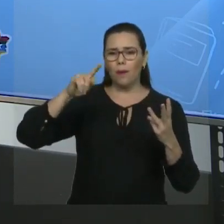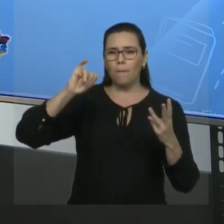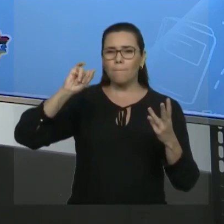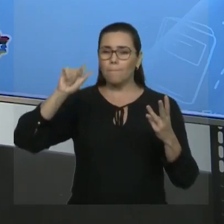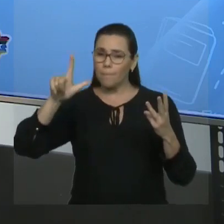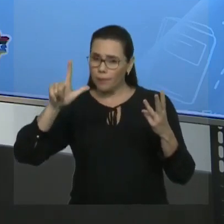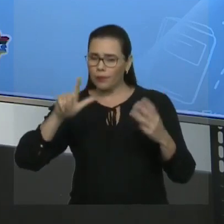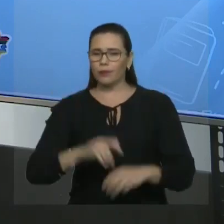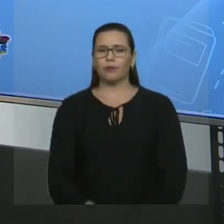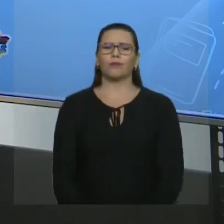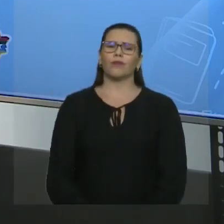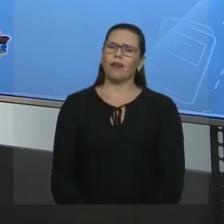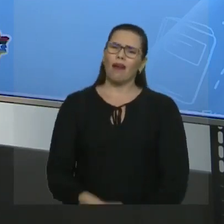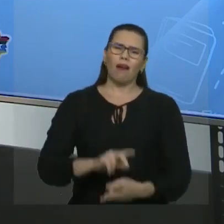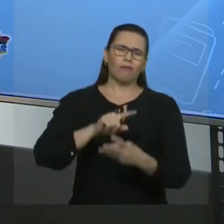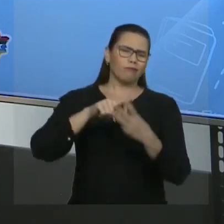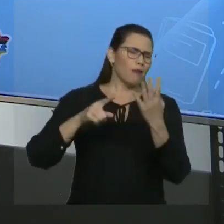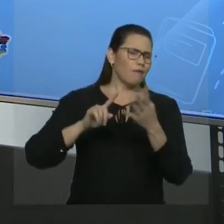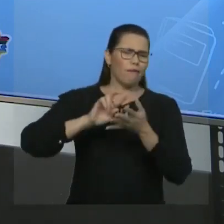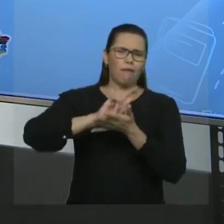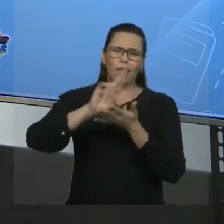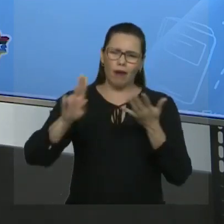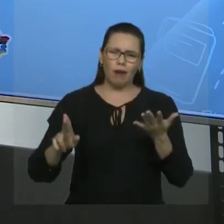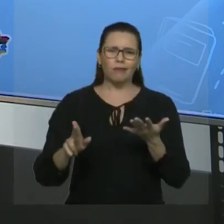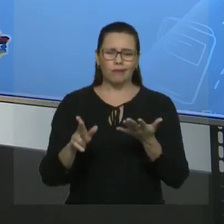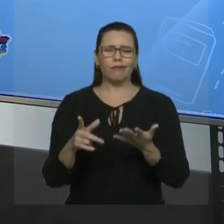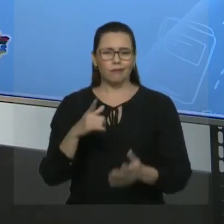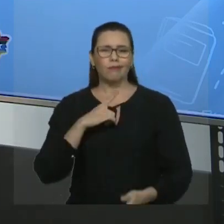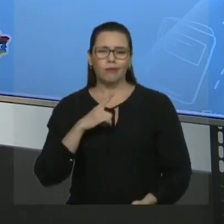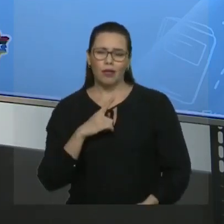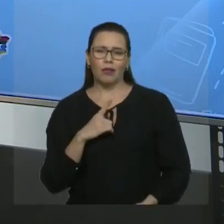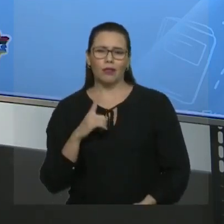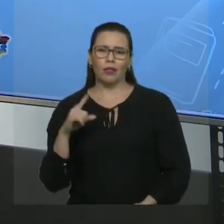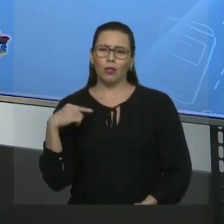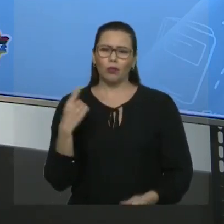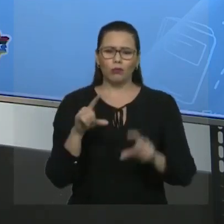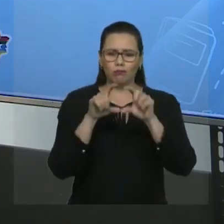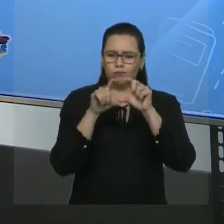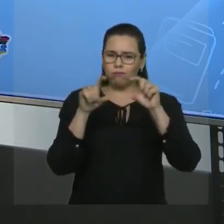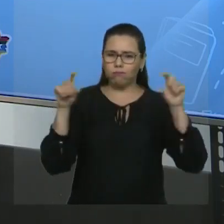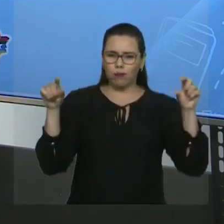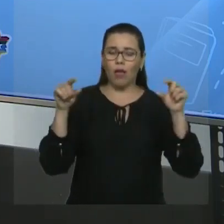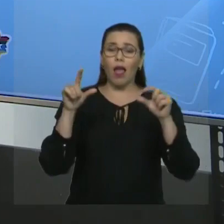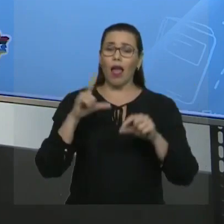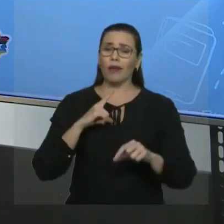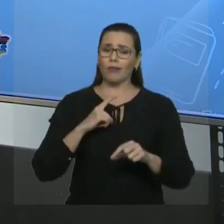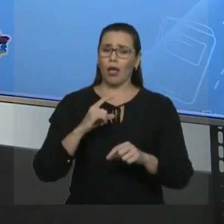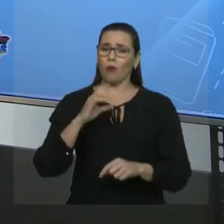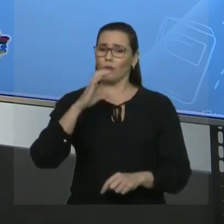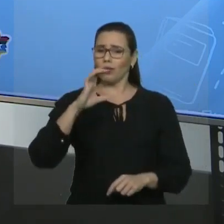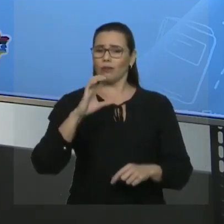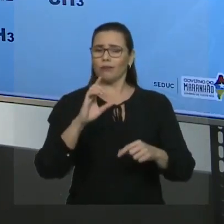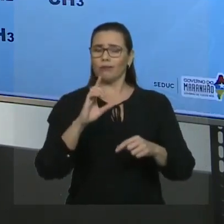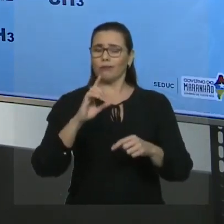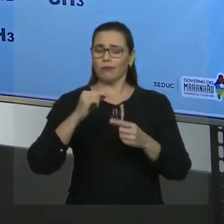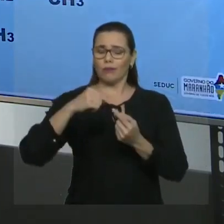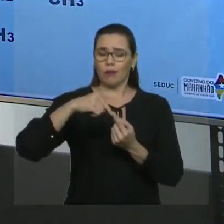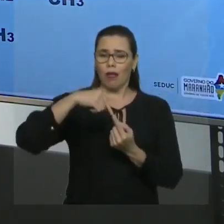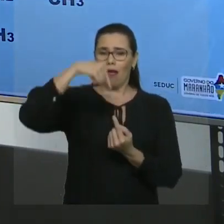aqui nas nossas cadeias ramificadas. Então vamos começar nosso estudo de cadeias ramificadas. Vamos para um exemplo.